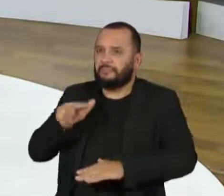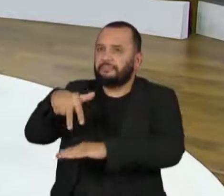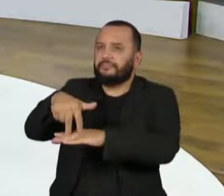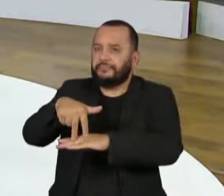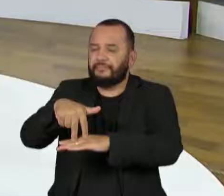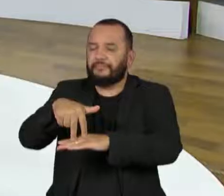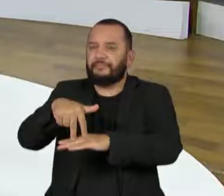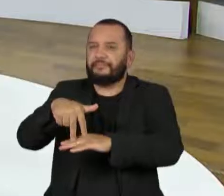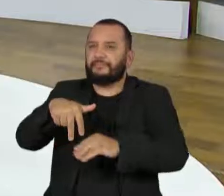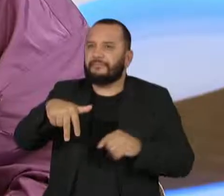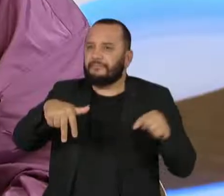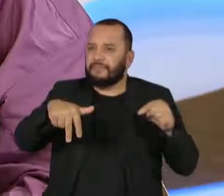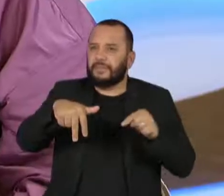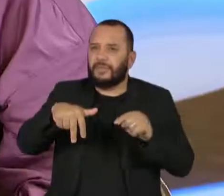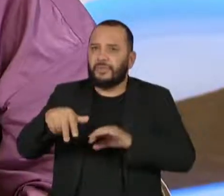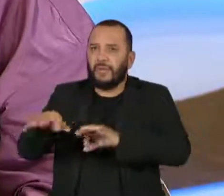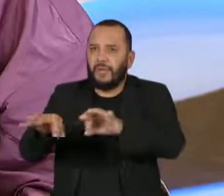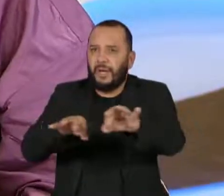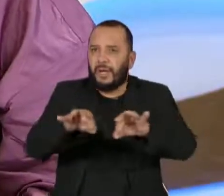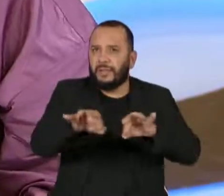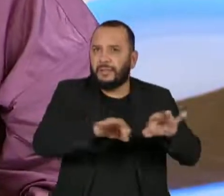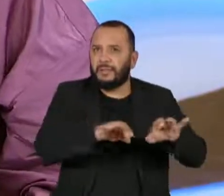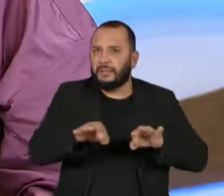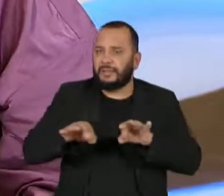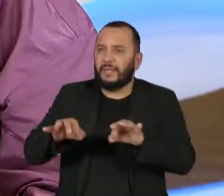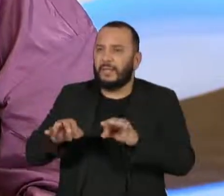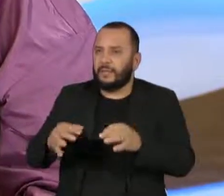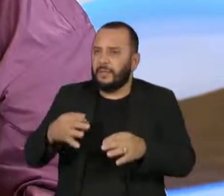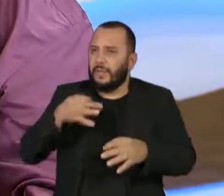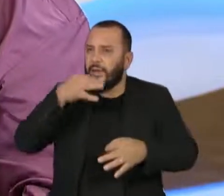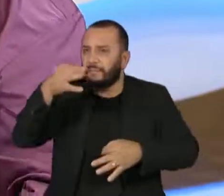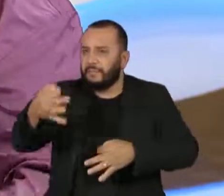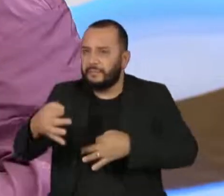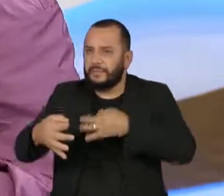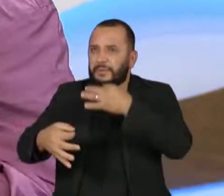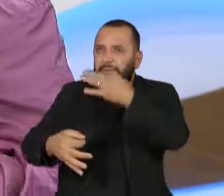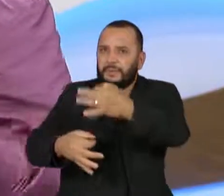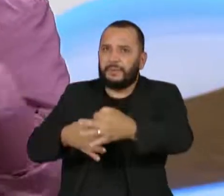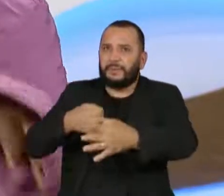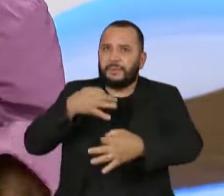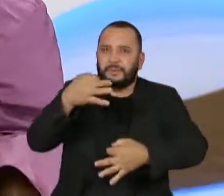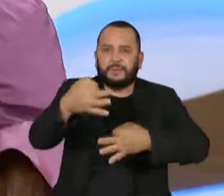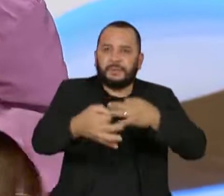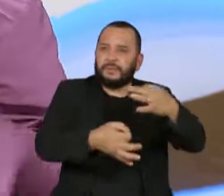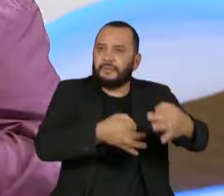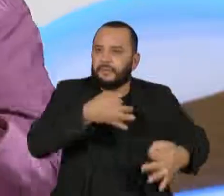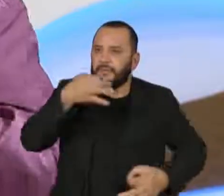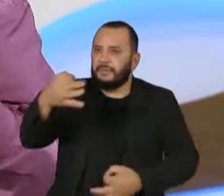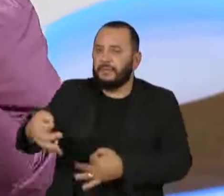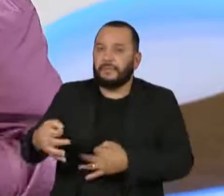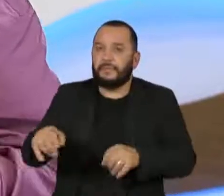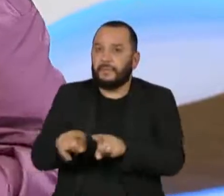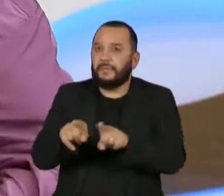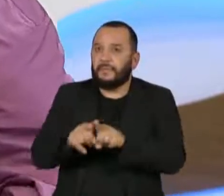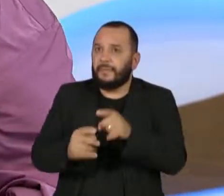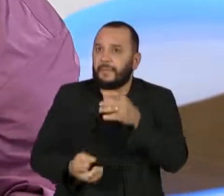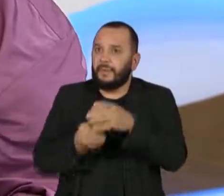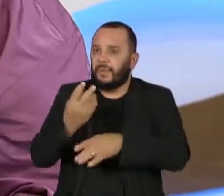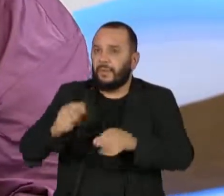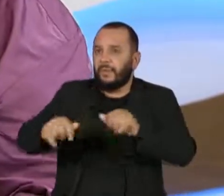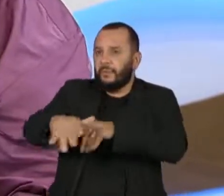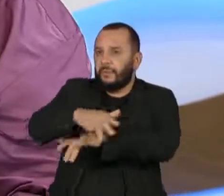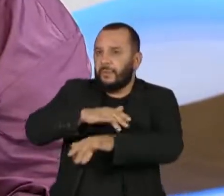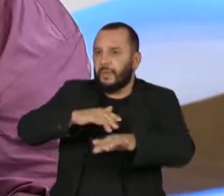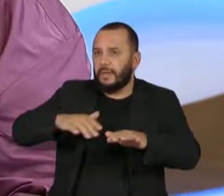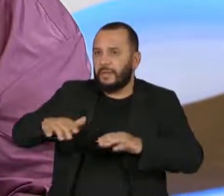quando as pessoas se organizaram para poder ser ouvidas ou para quando a gente, sem querer, organizou um movimento musical que mudou a